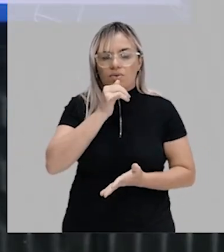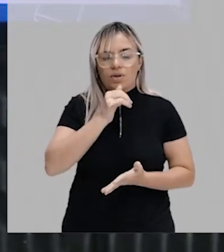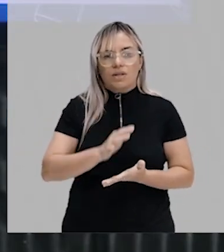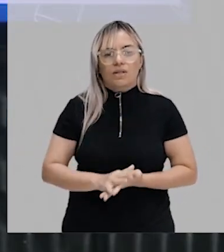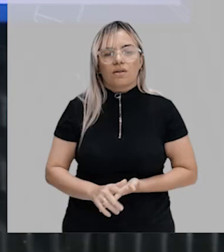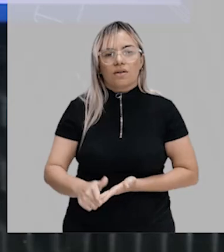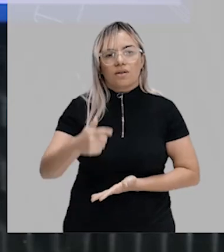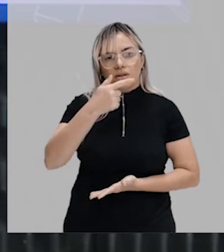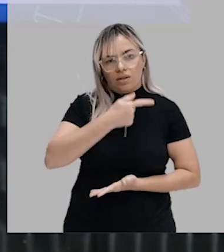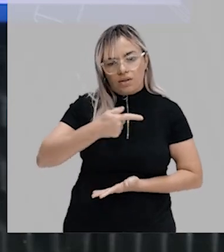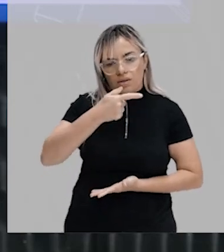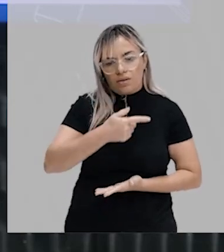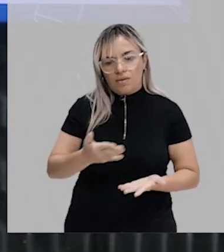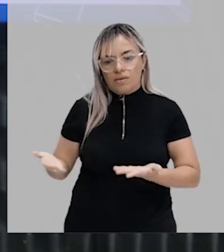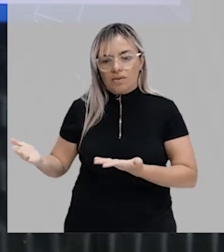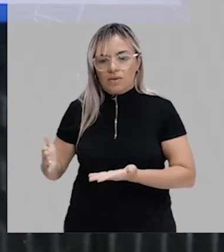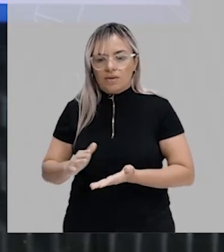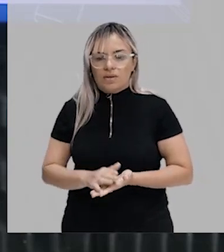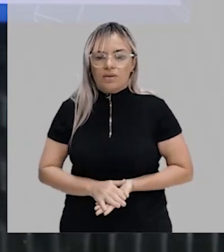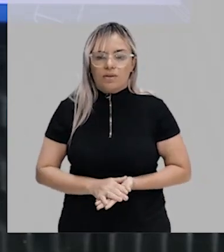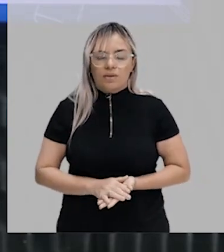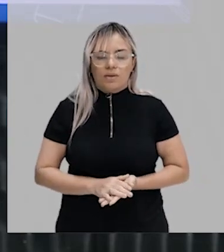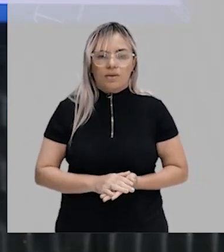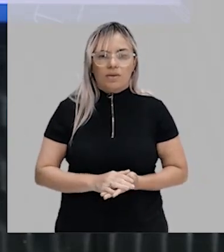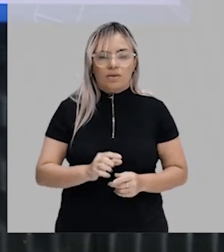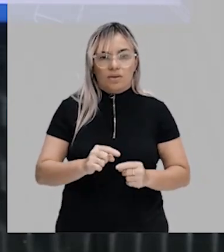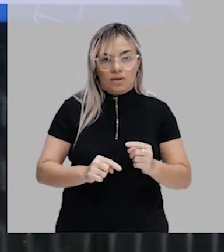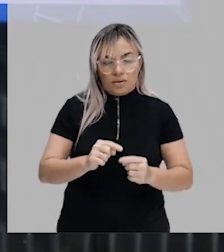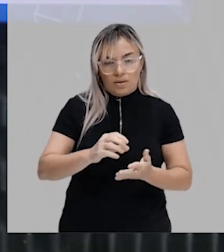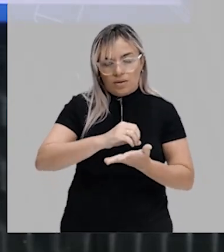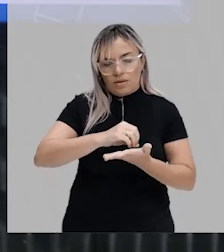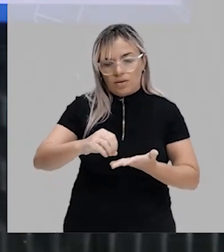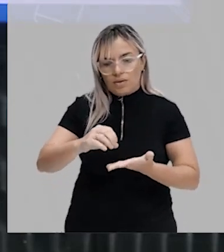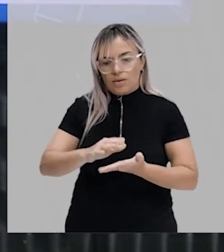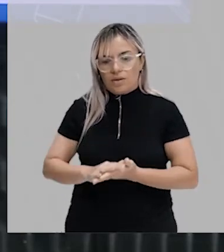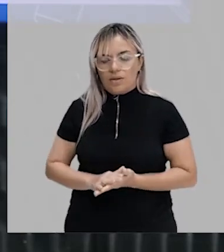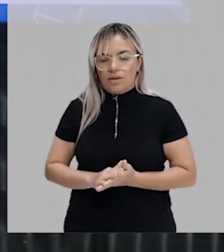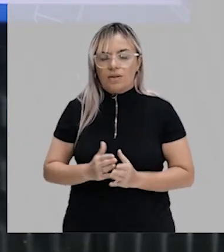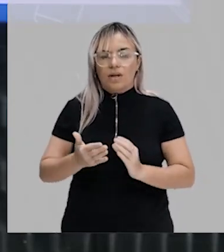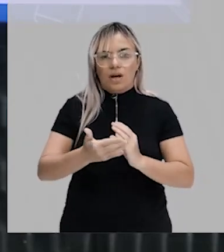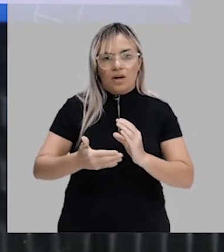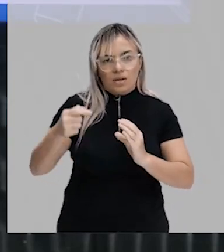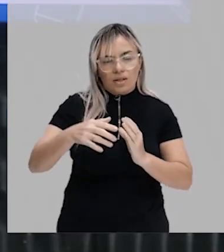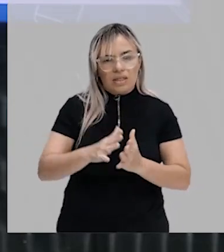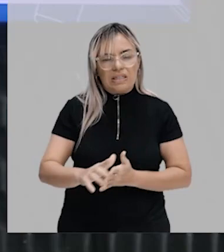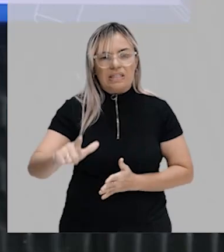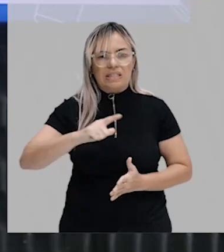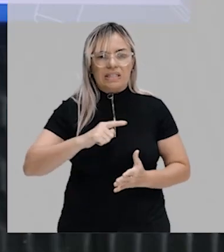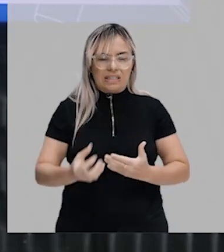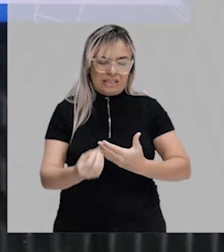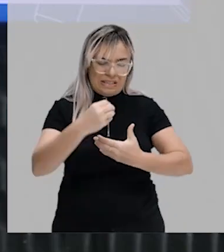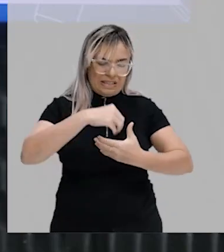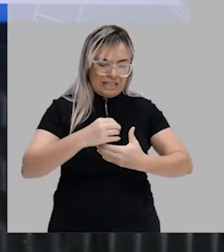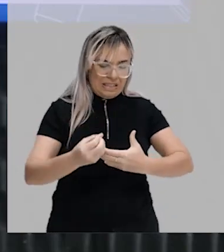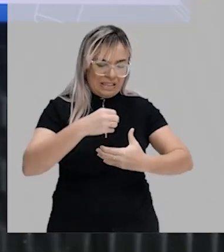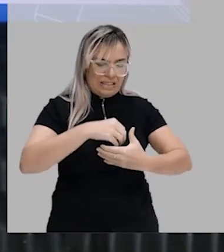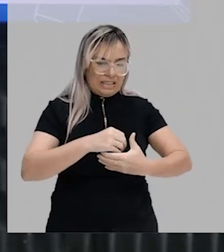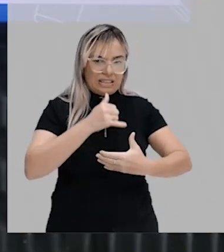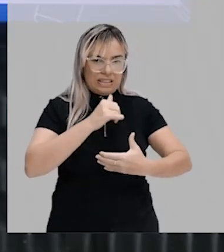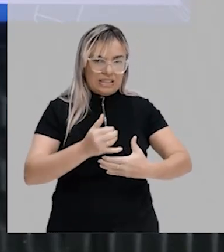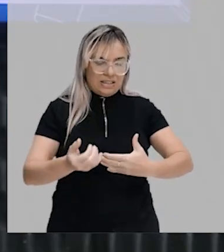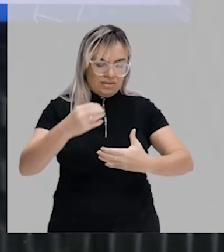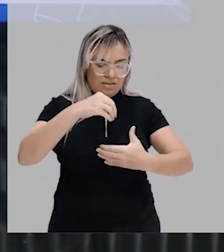que é uma molécula orgânica. Dentro dessa molécula, que é um carboidrato, pessoal, tem muita energia armazenada. Então,